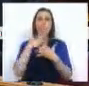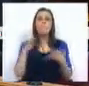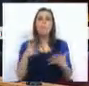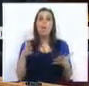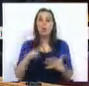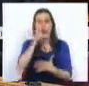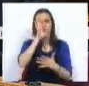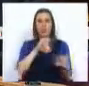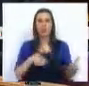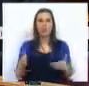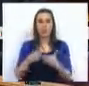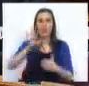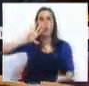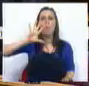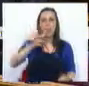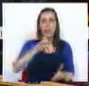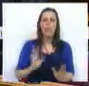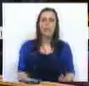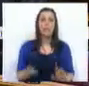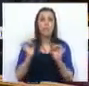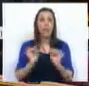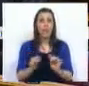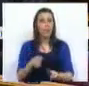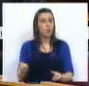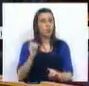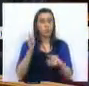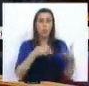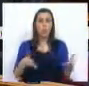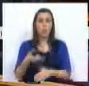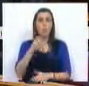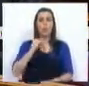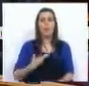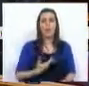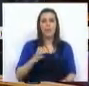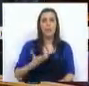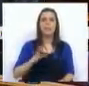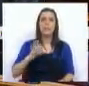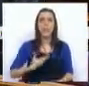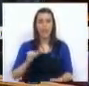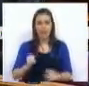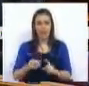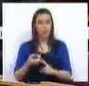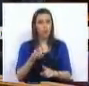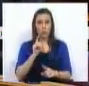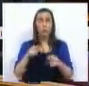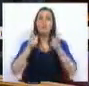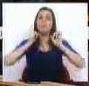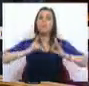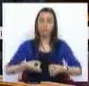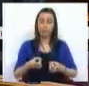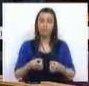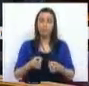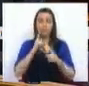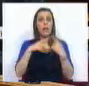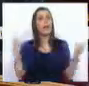que governa o país Este não é o rumo do PSD e do CDS Começaram, ainda